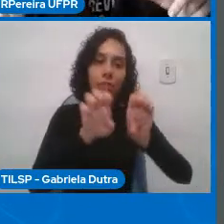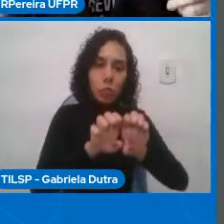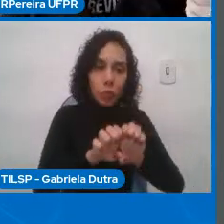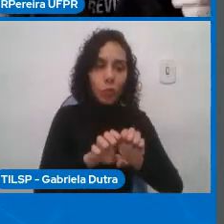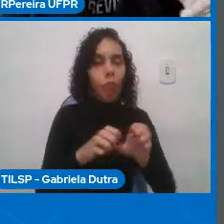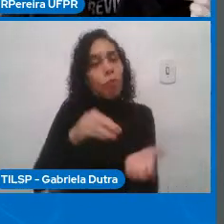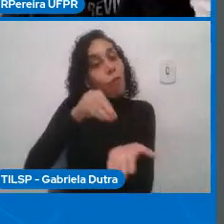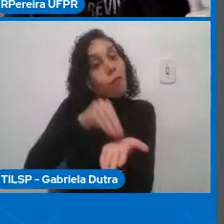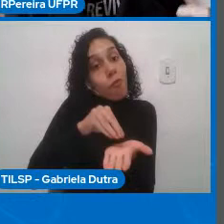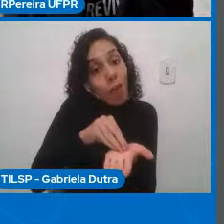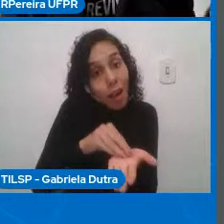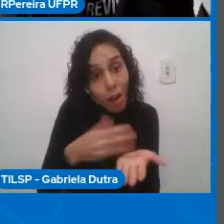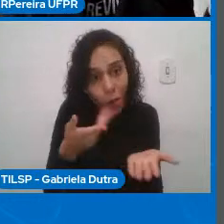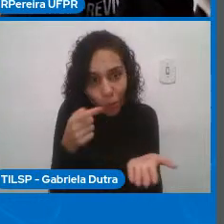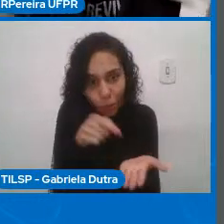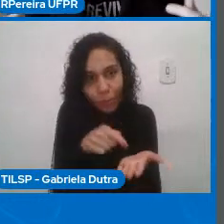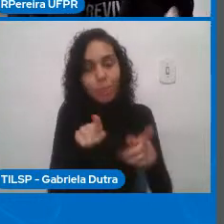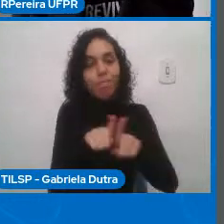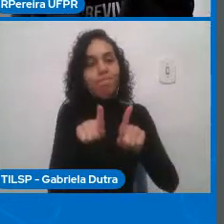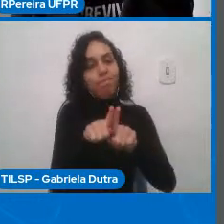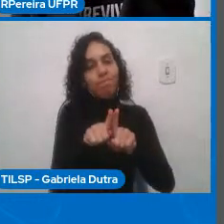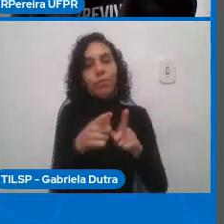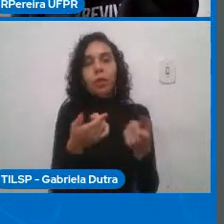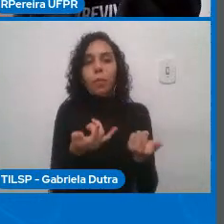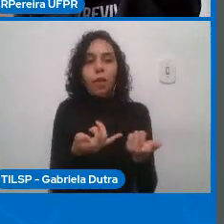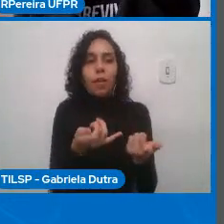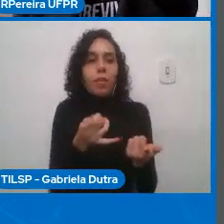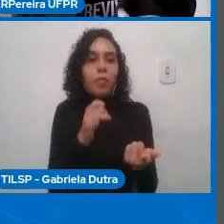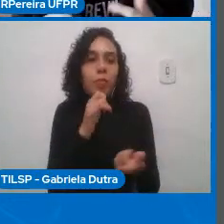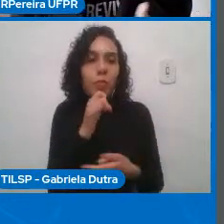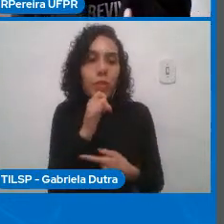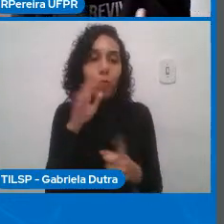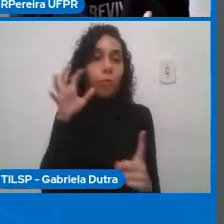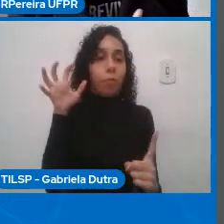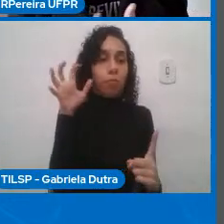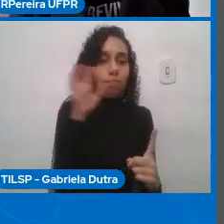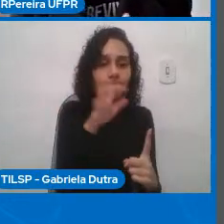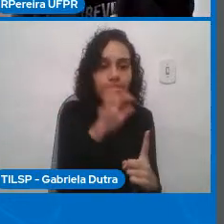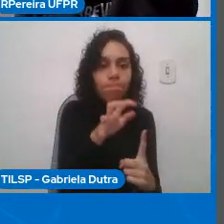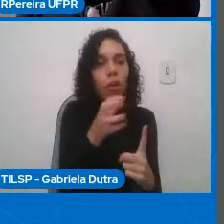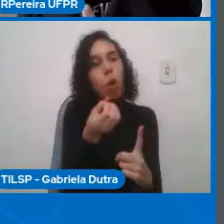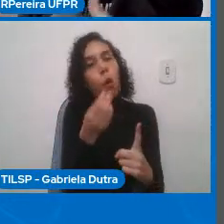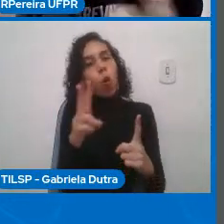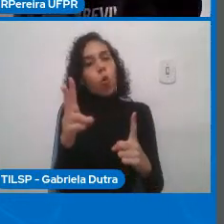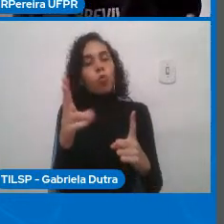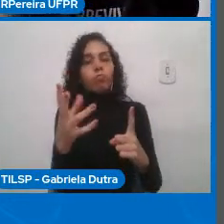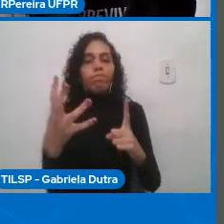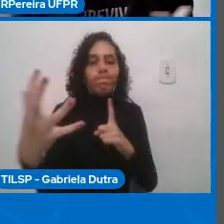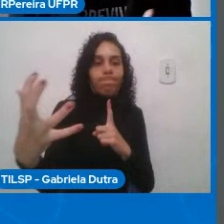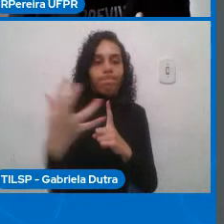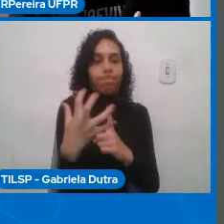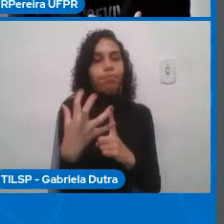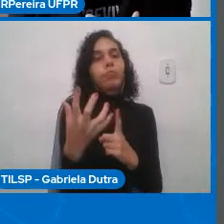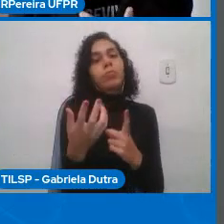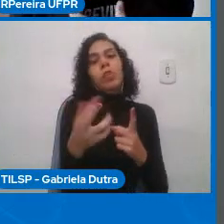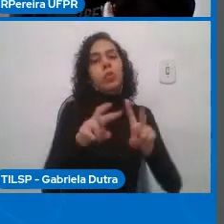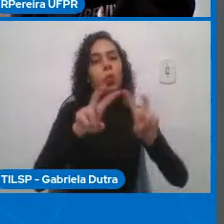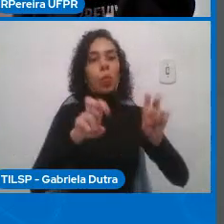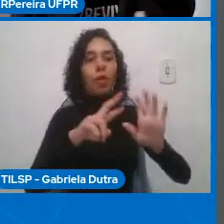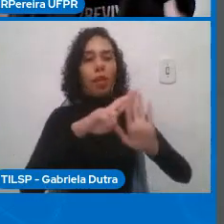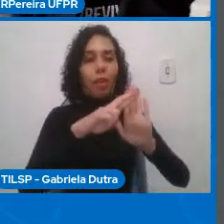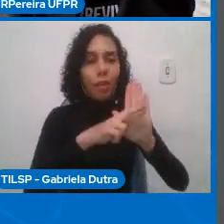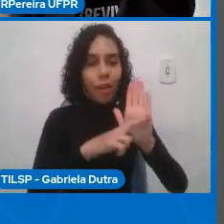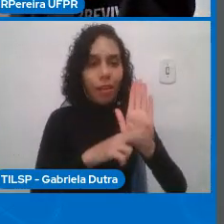né, vão impactar ou vão sofrer esses impactos nas regulamentações, nas normas, nas leis que nós